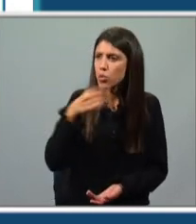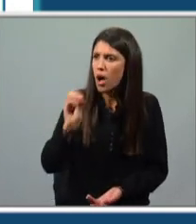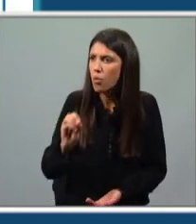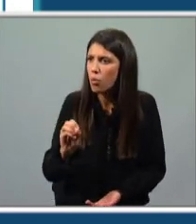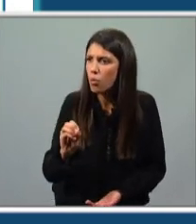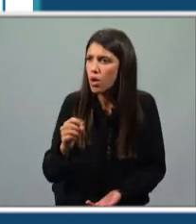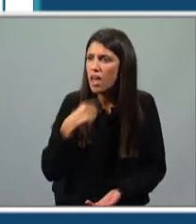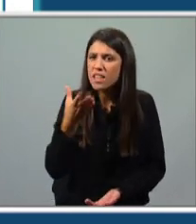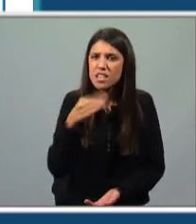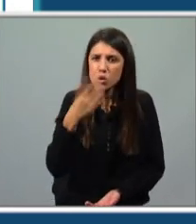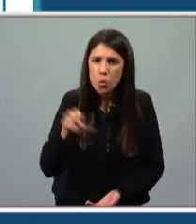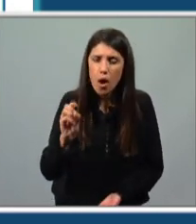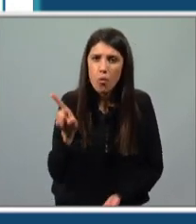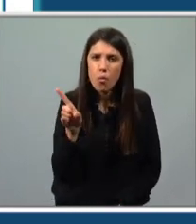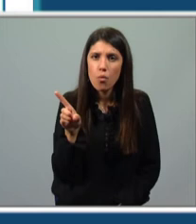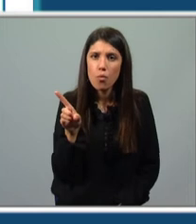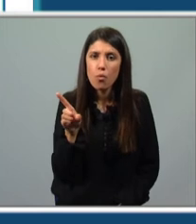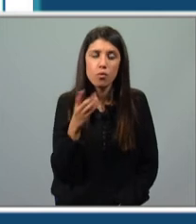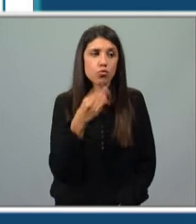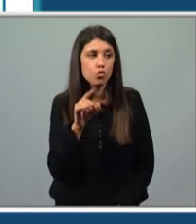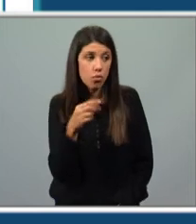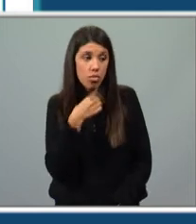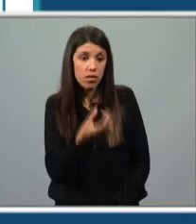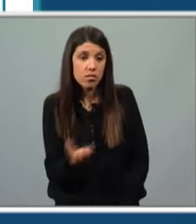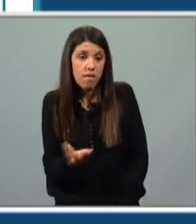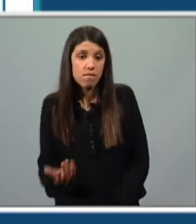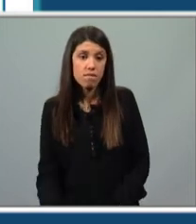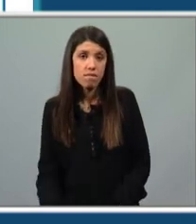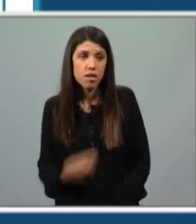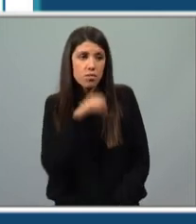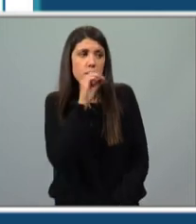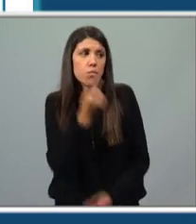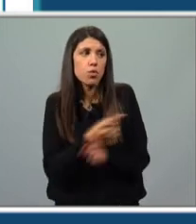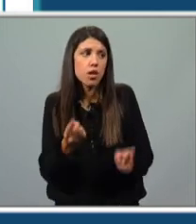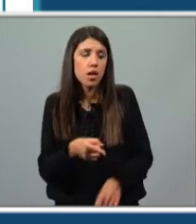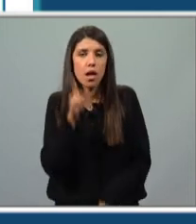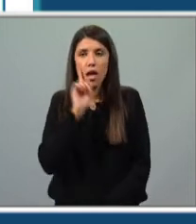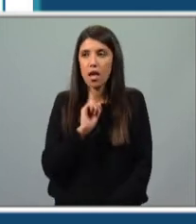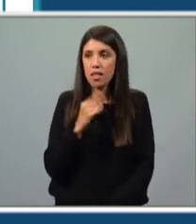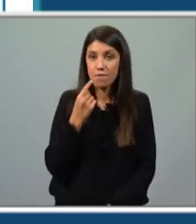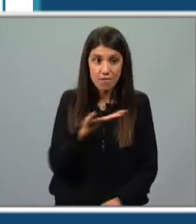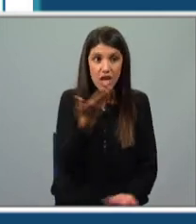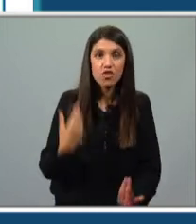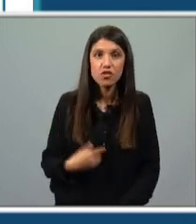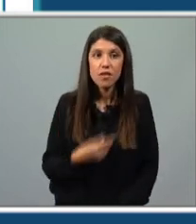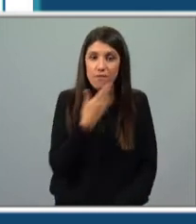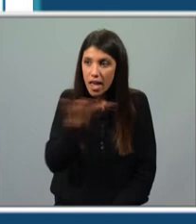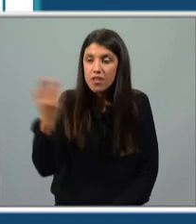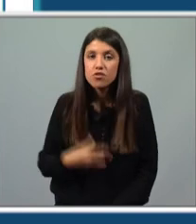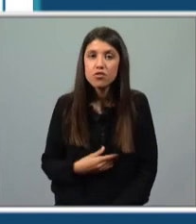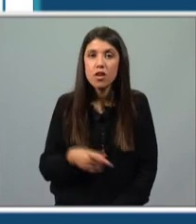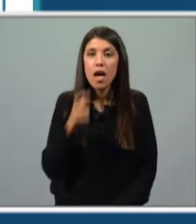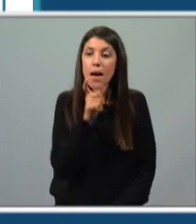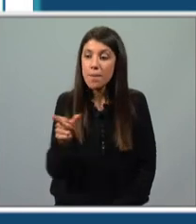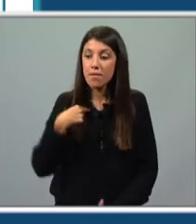disseste João. João, disse. Mas que espanto é esse? Ela, para ele, vês, vês, afinal a